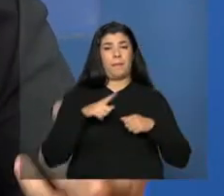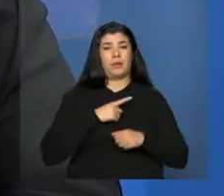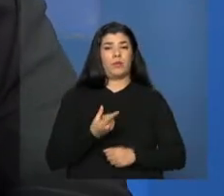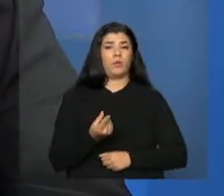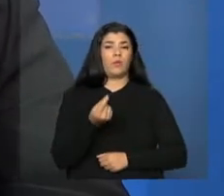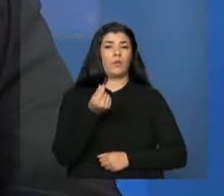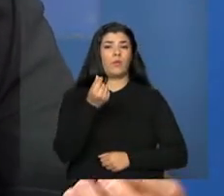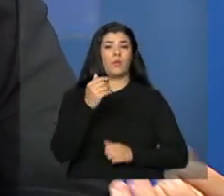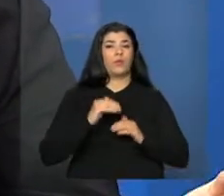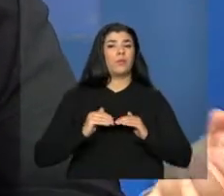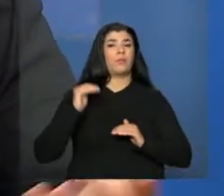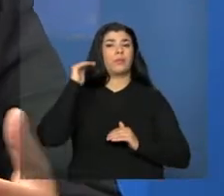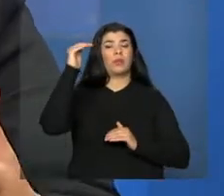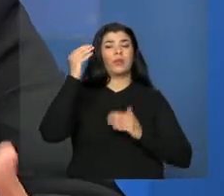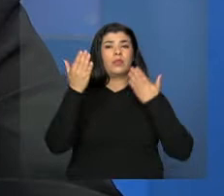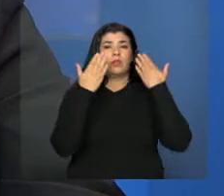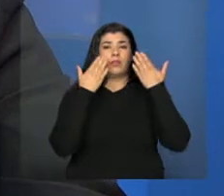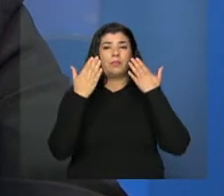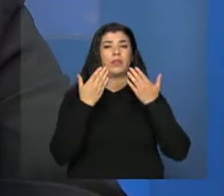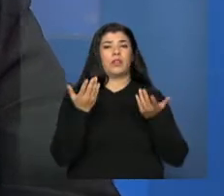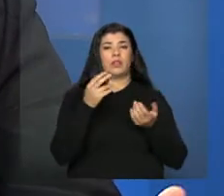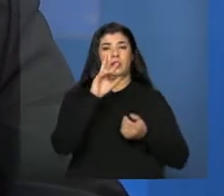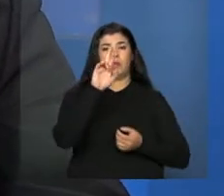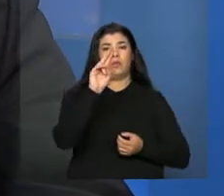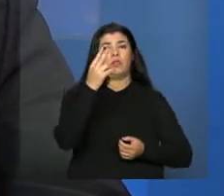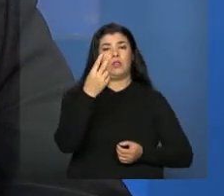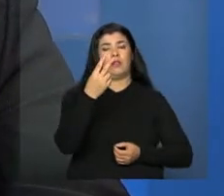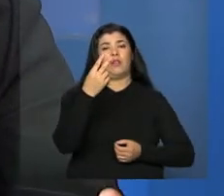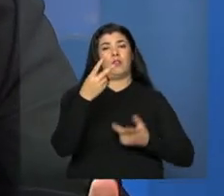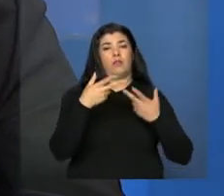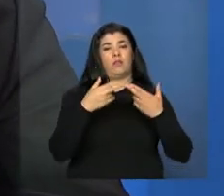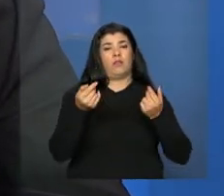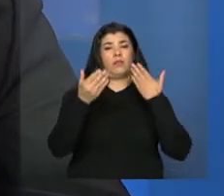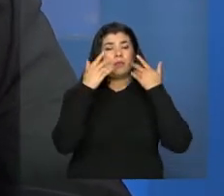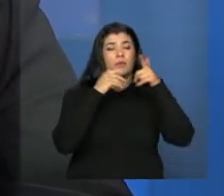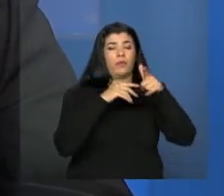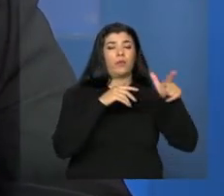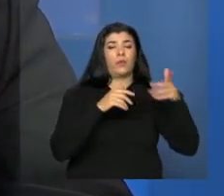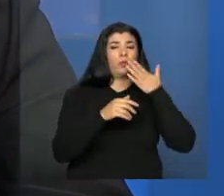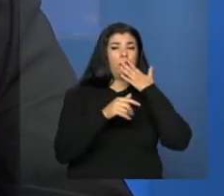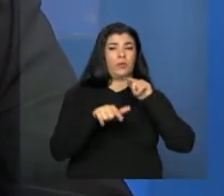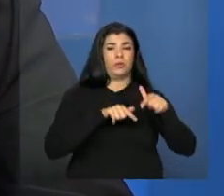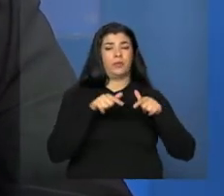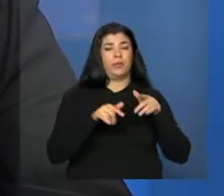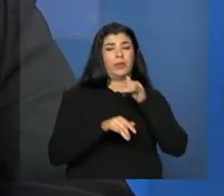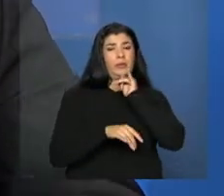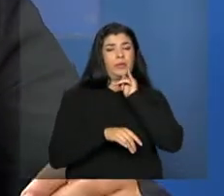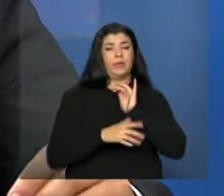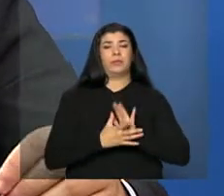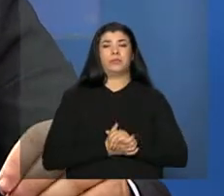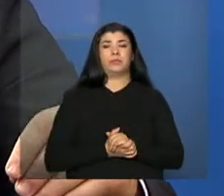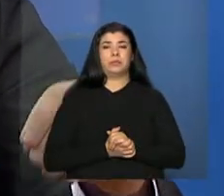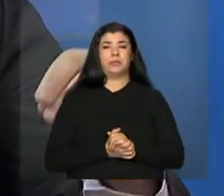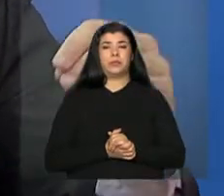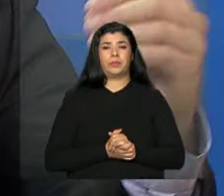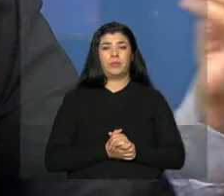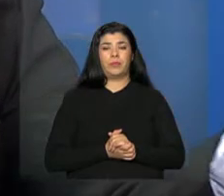operacional com relação a RH maior que outros. Nesse sentido, por exemplo, eu tenho um...